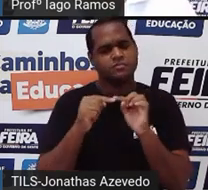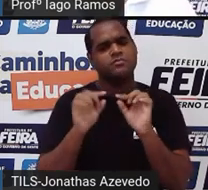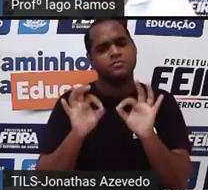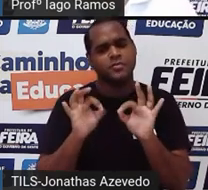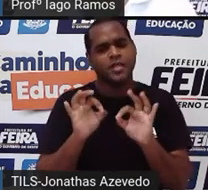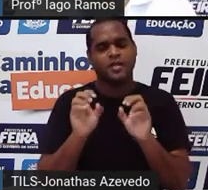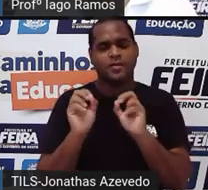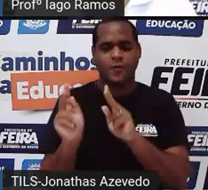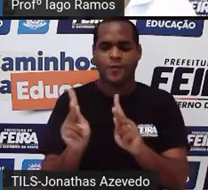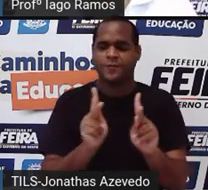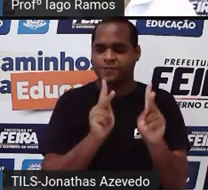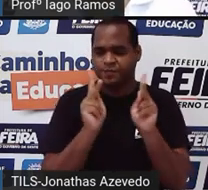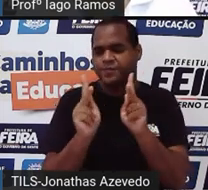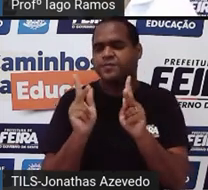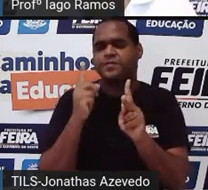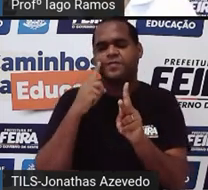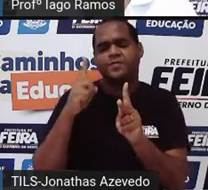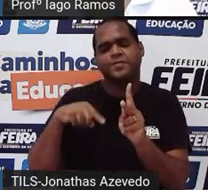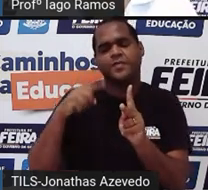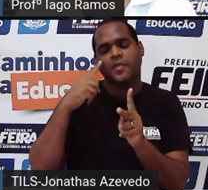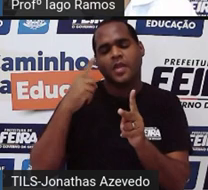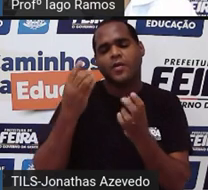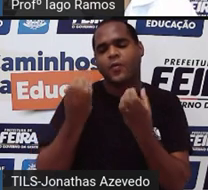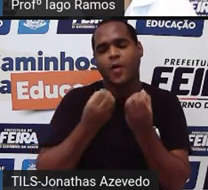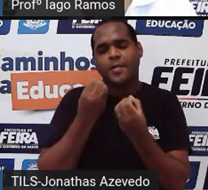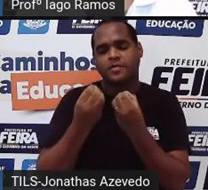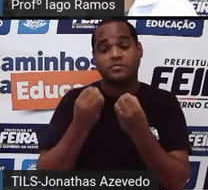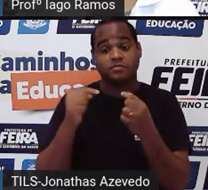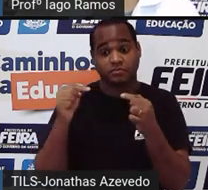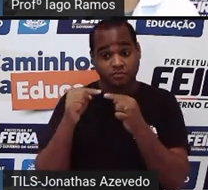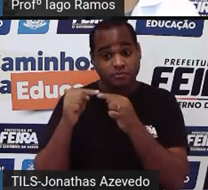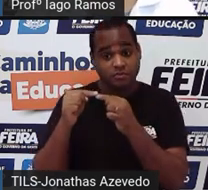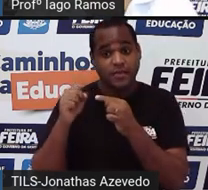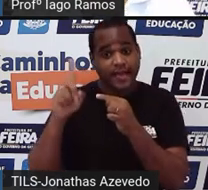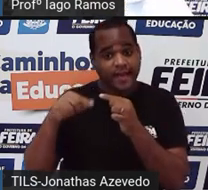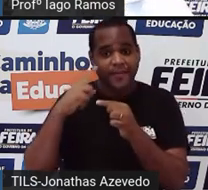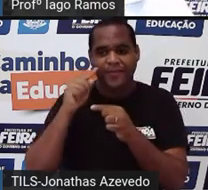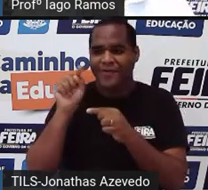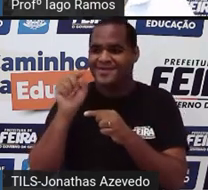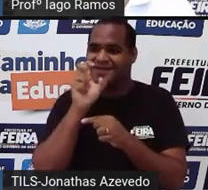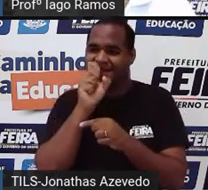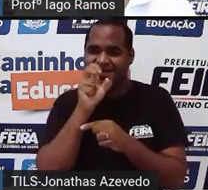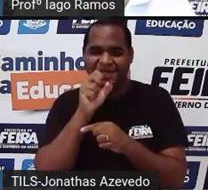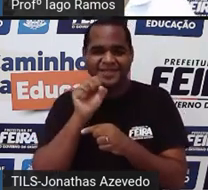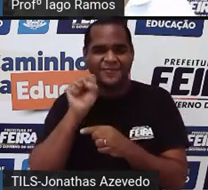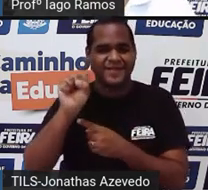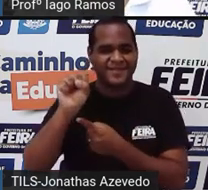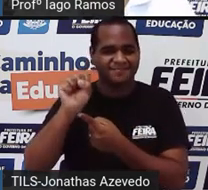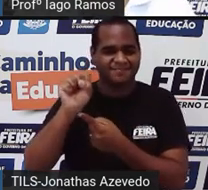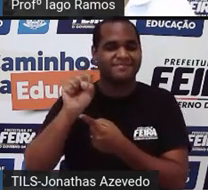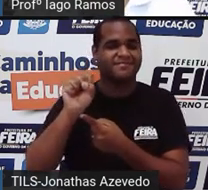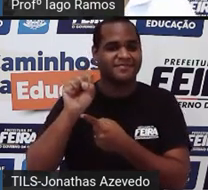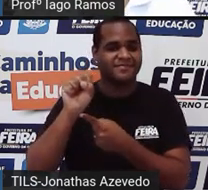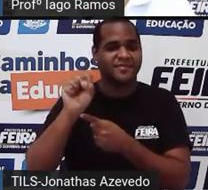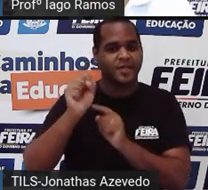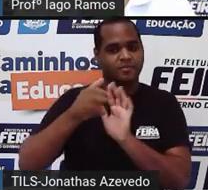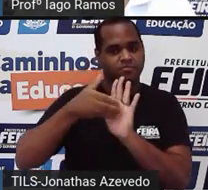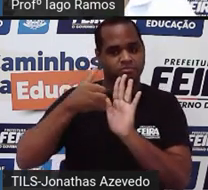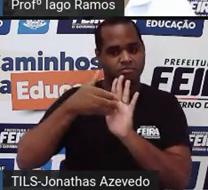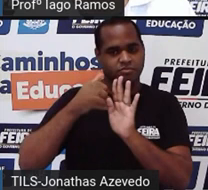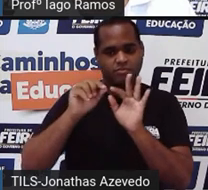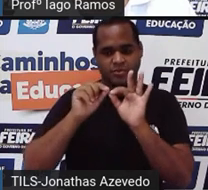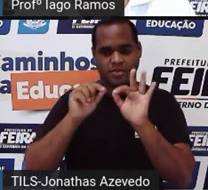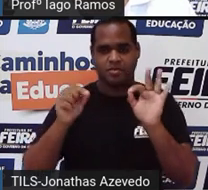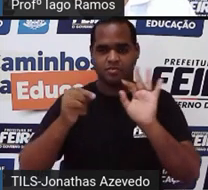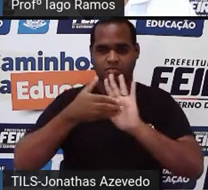só que essa reflexão aconteceu em relação a um ponto aquele pontinho laranja ali olha agora eu tô tirando aquelas linhas